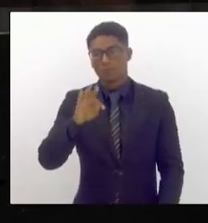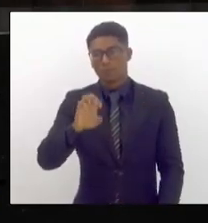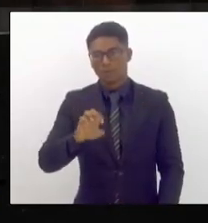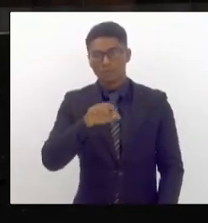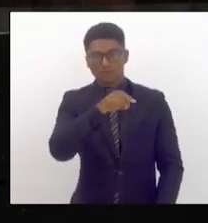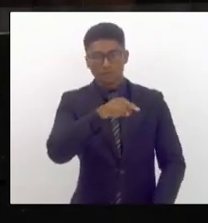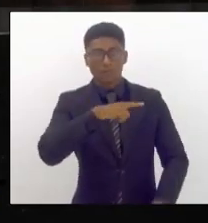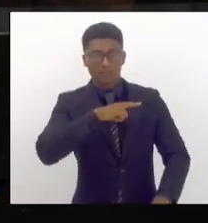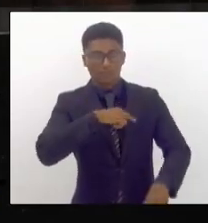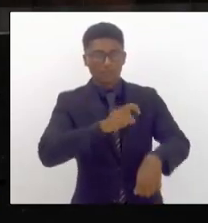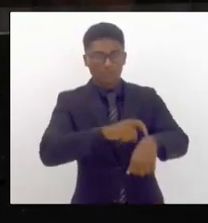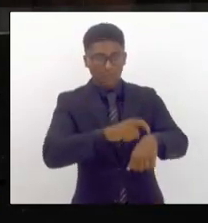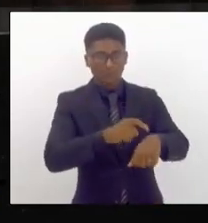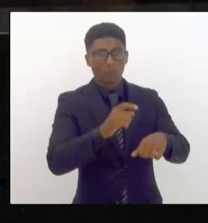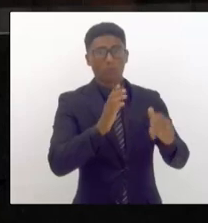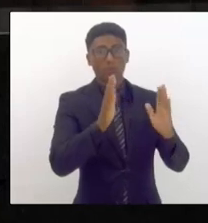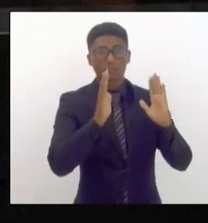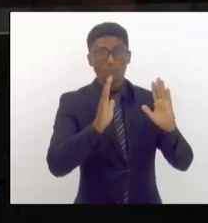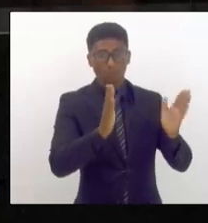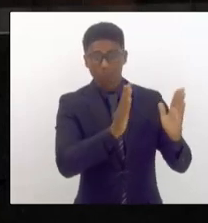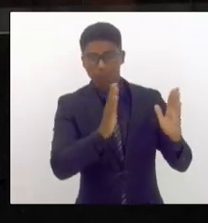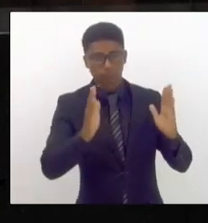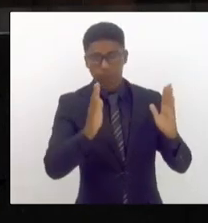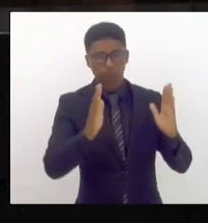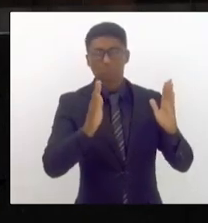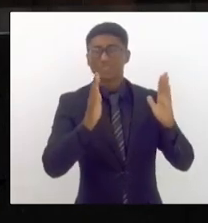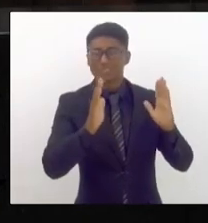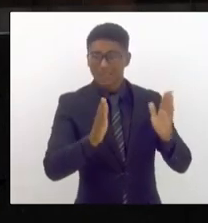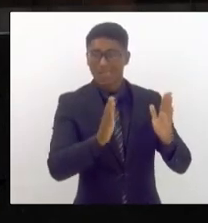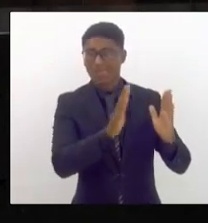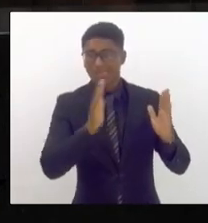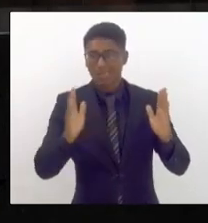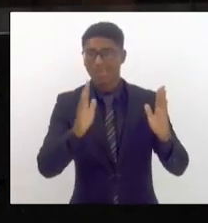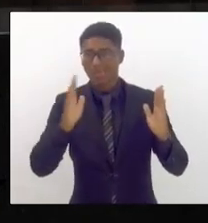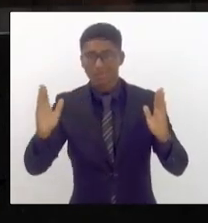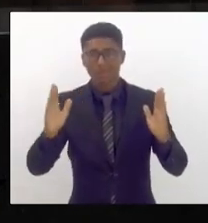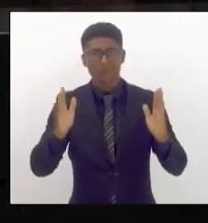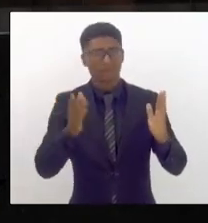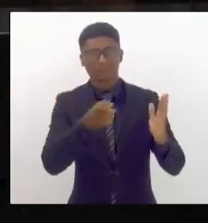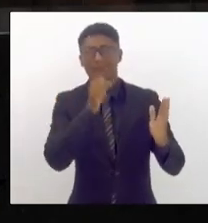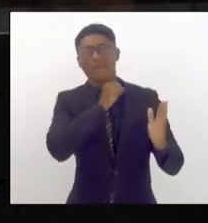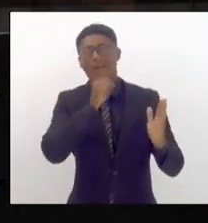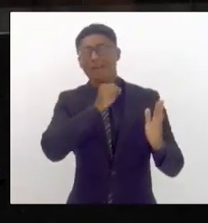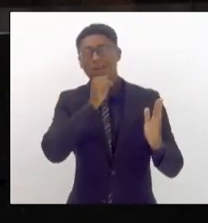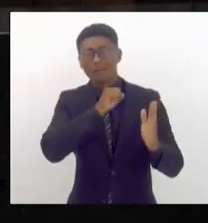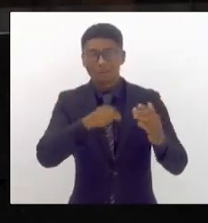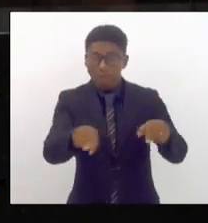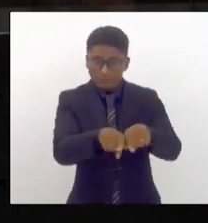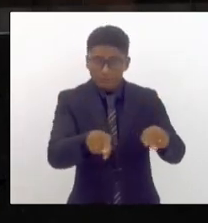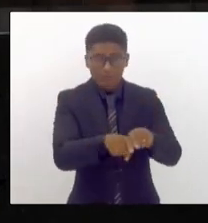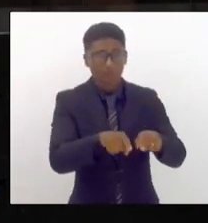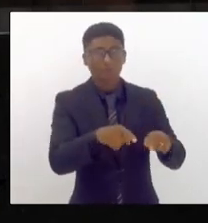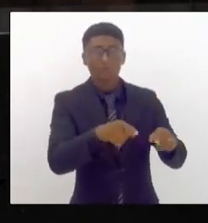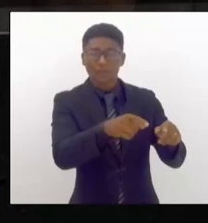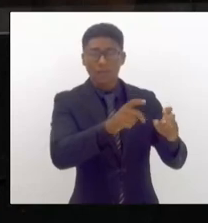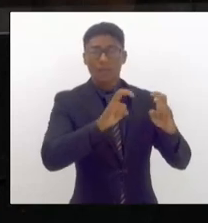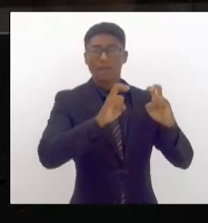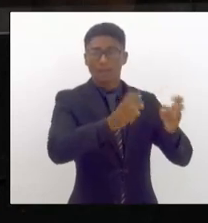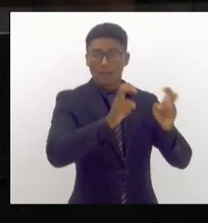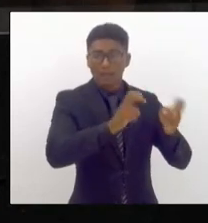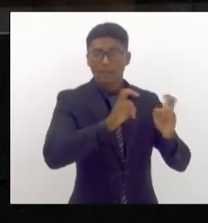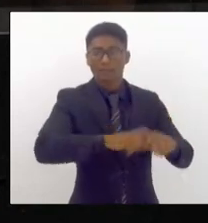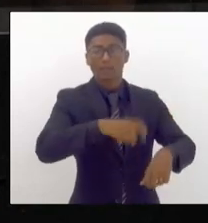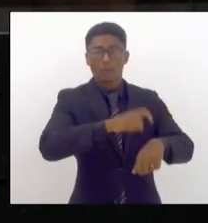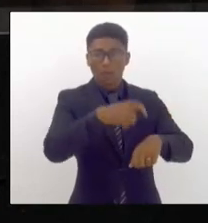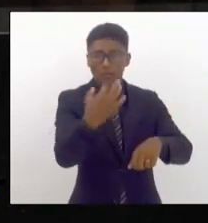já está deteriorado ao longo do tempo e principalmente dando dignidade a população com transporte na sua pontualidade fazendo